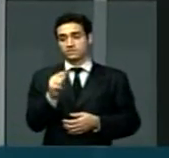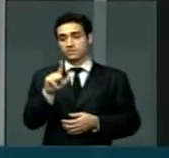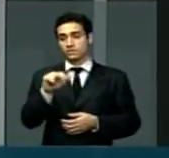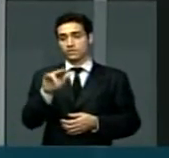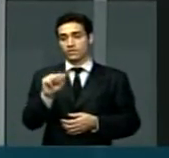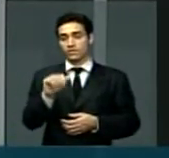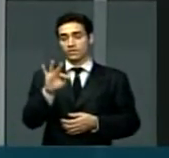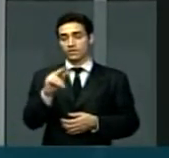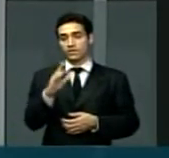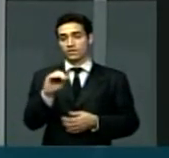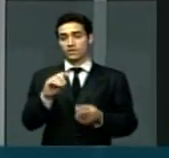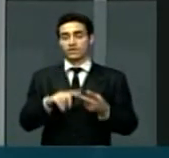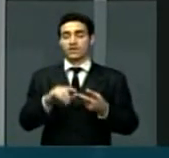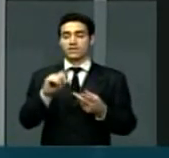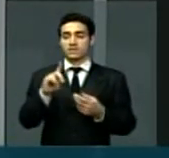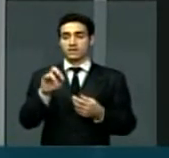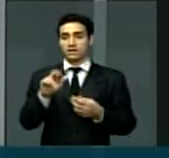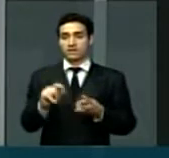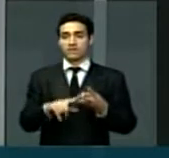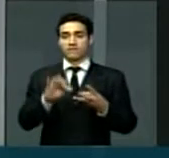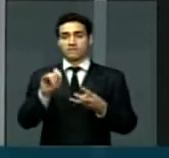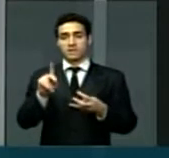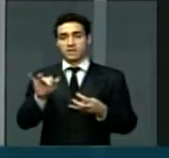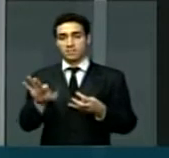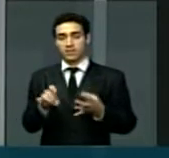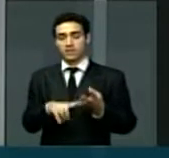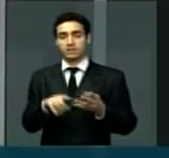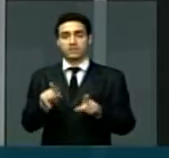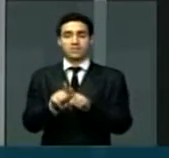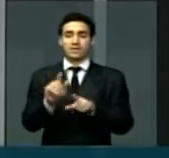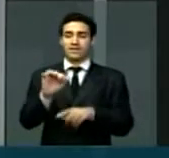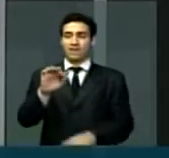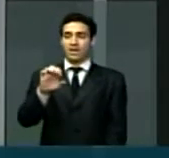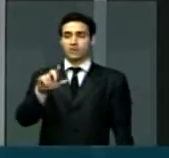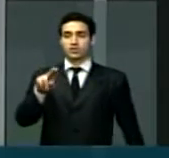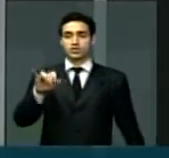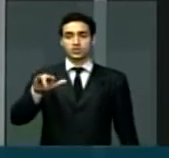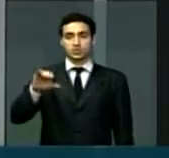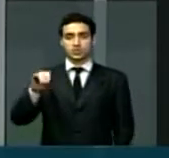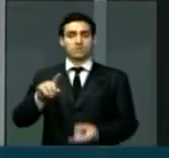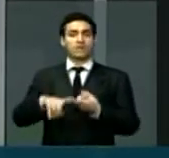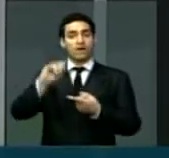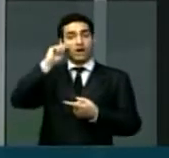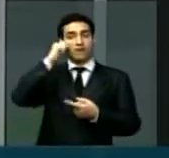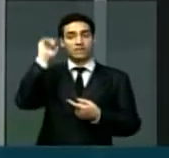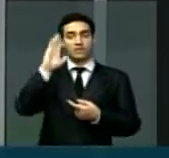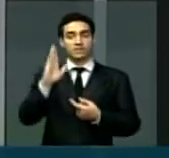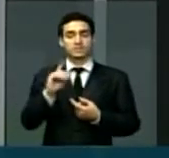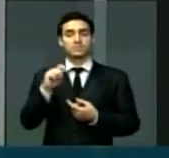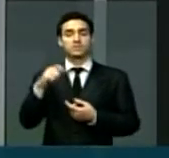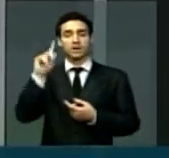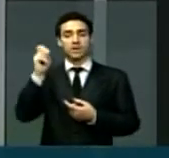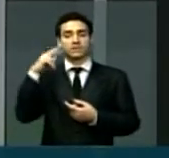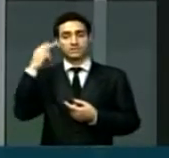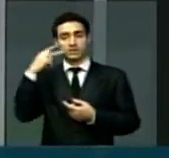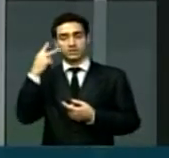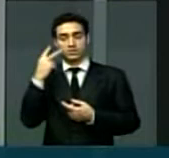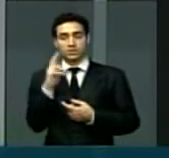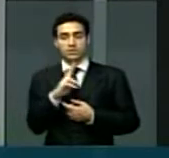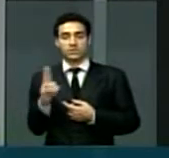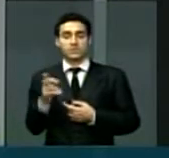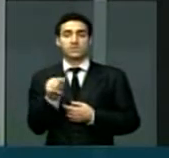Lula Filho, Adriana Cavalho, Felipe Muzalem e Elcio Santiago, África Brasil, apresentado pelo ex-vereador